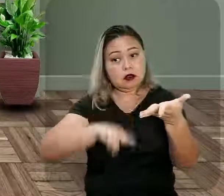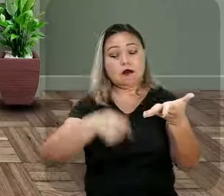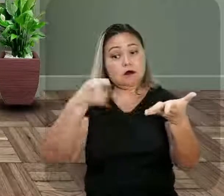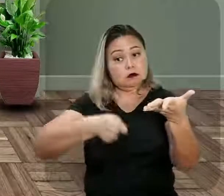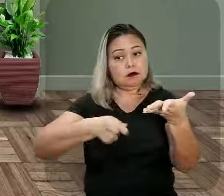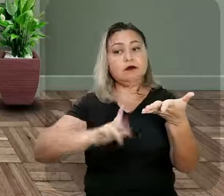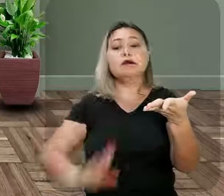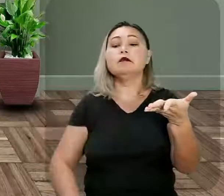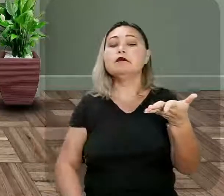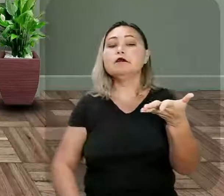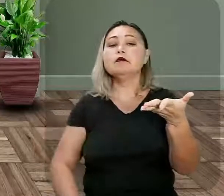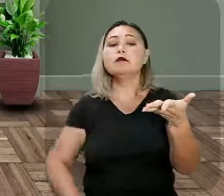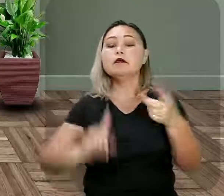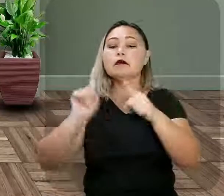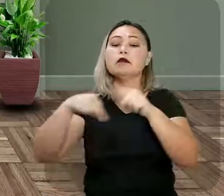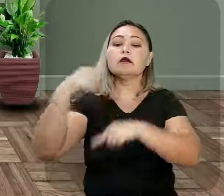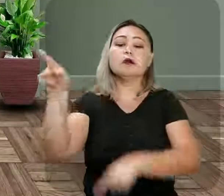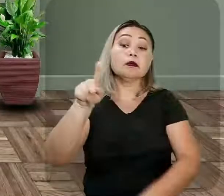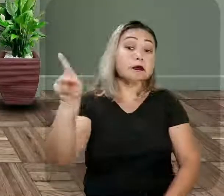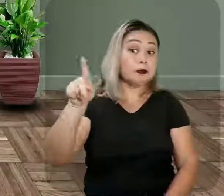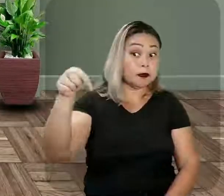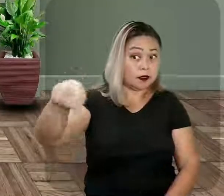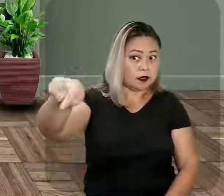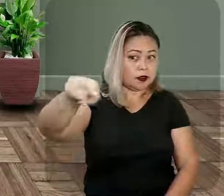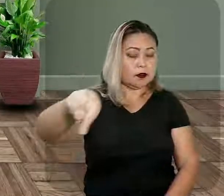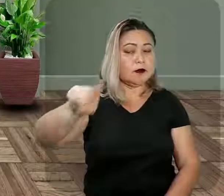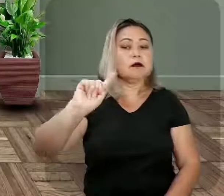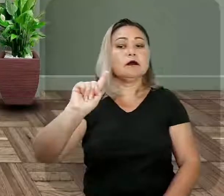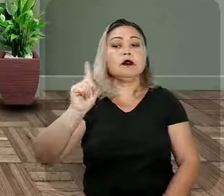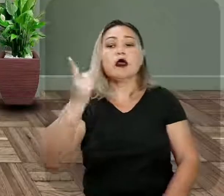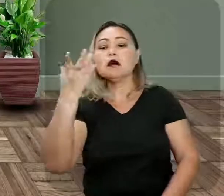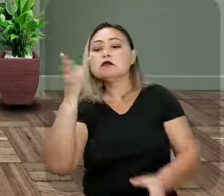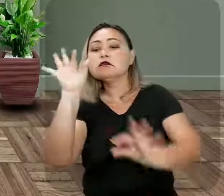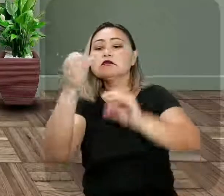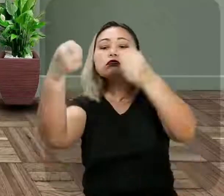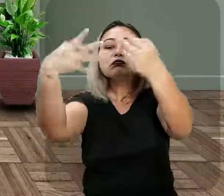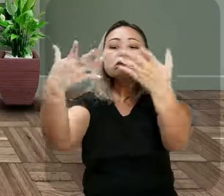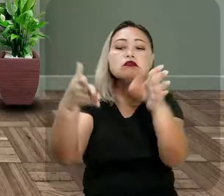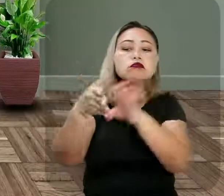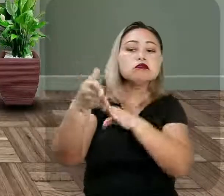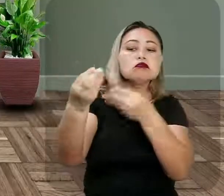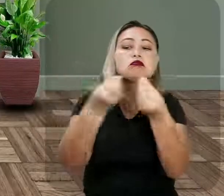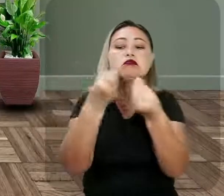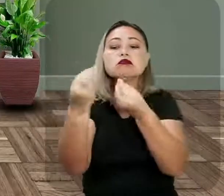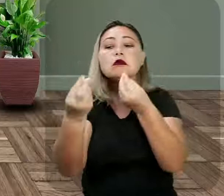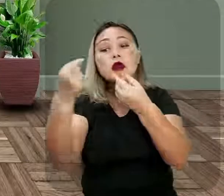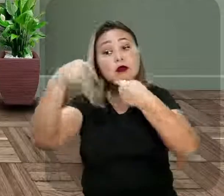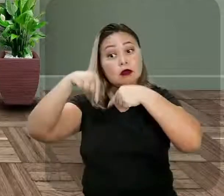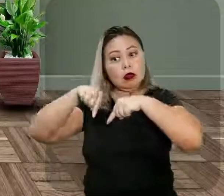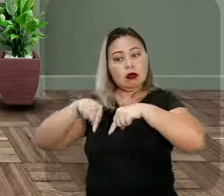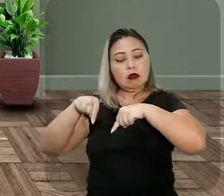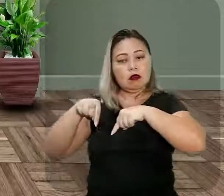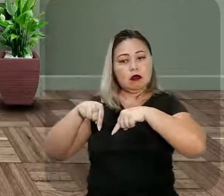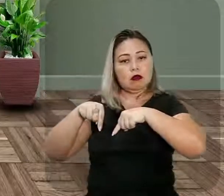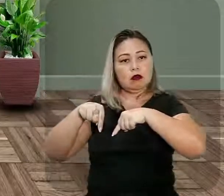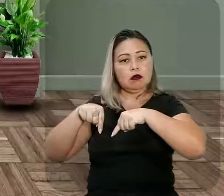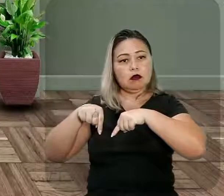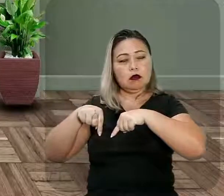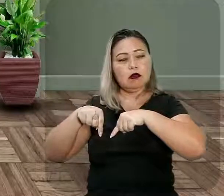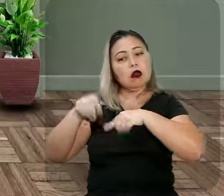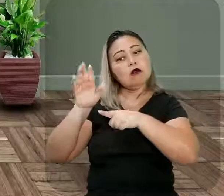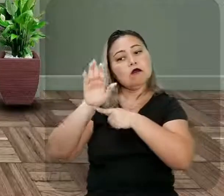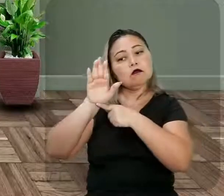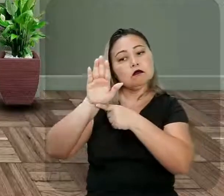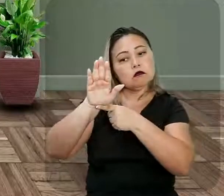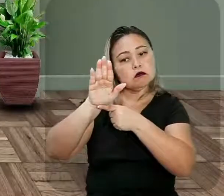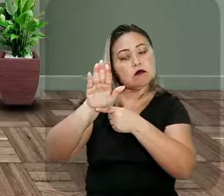tá bom? E depois o professor, claro, vai estar aí com você, vai estar orientando e nós aqui estamos para